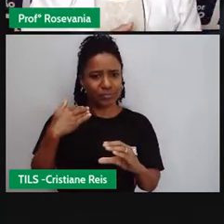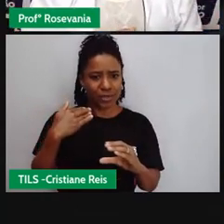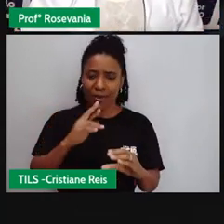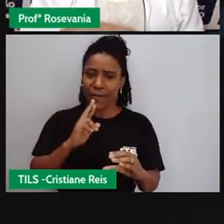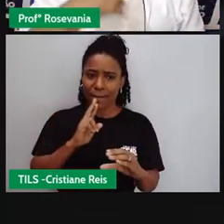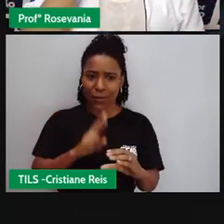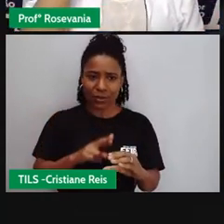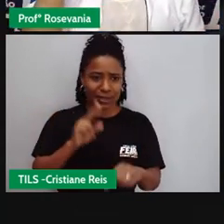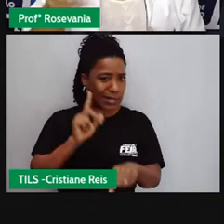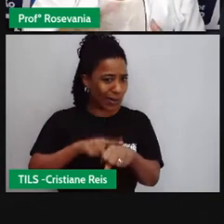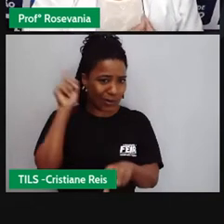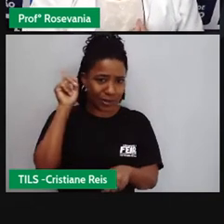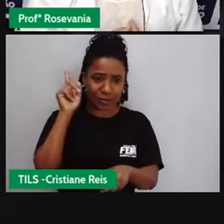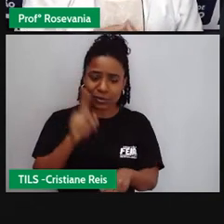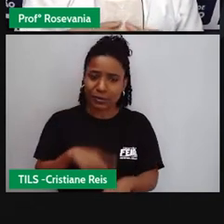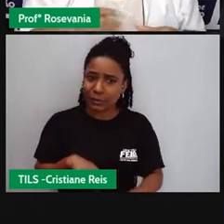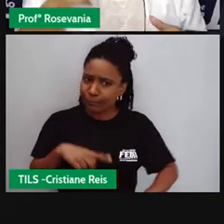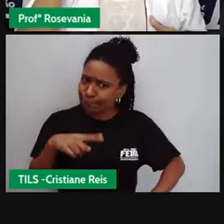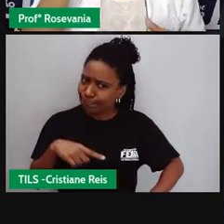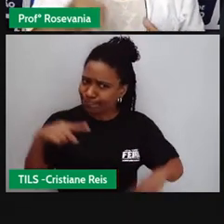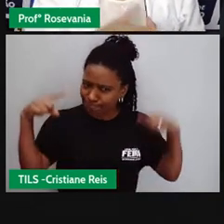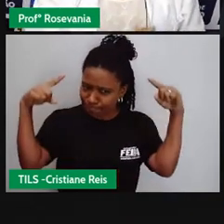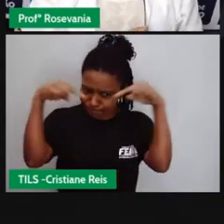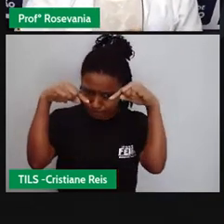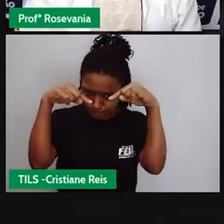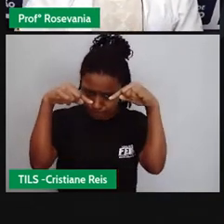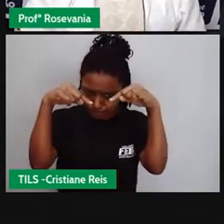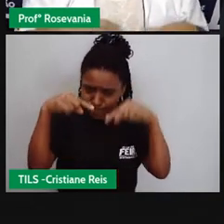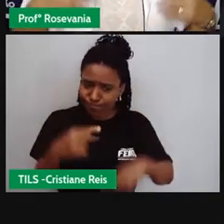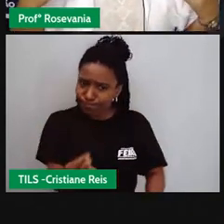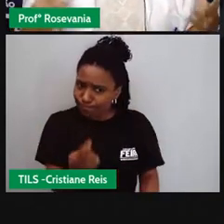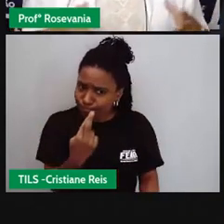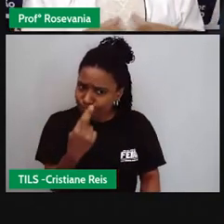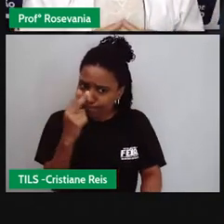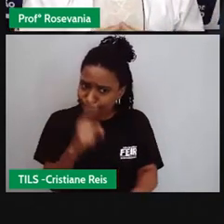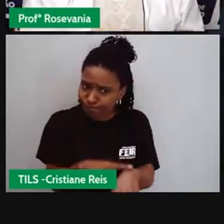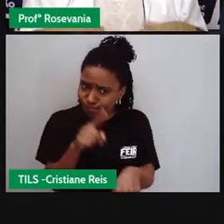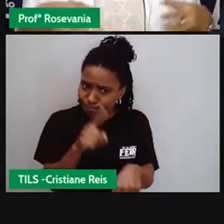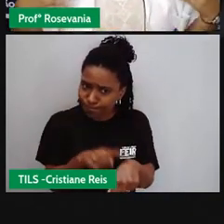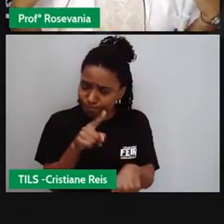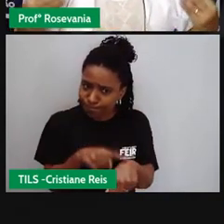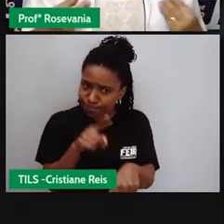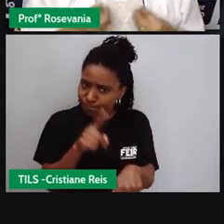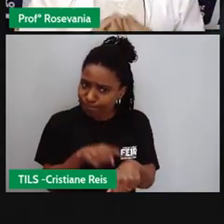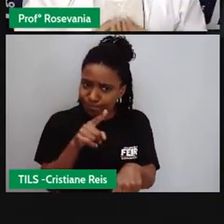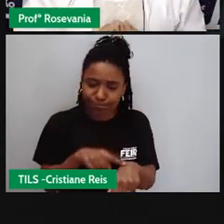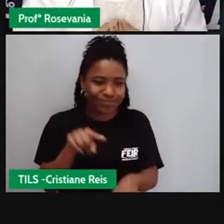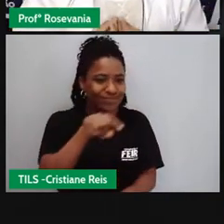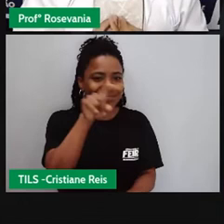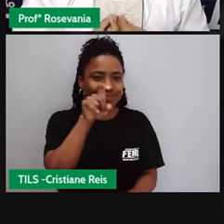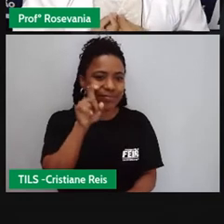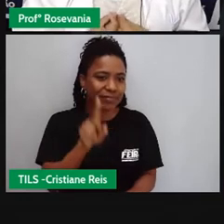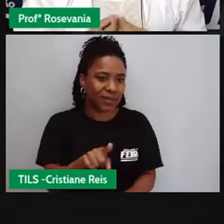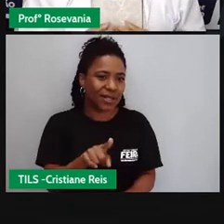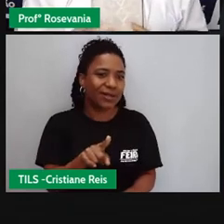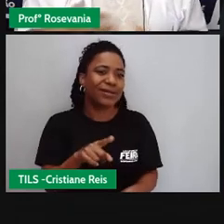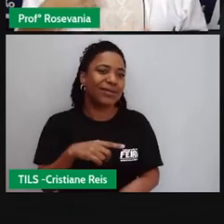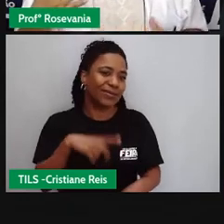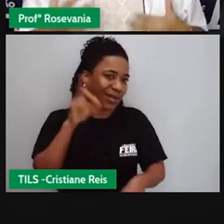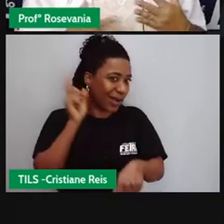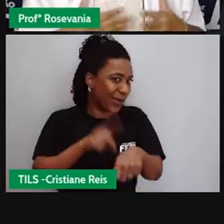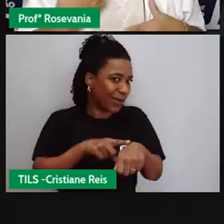imediatamente porque a já está mandando aquela carinha feia já está mandando a interrogação já quer aquela resposta que tirou um pouco da privacidade da gente